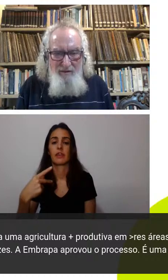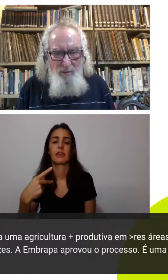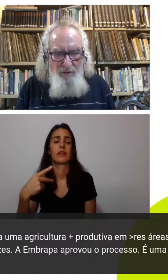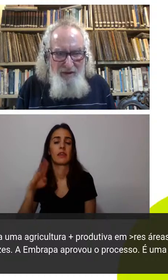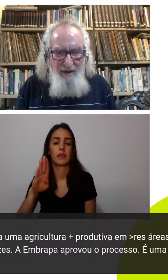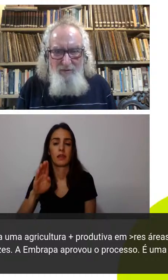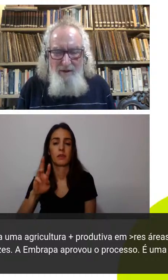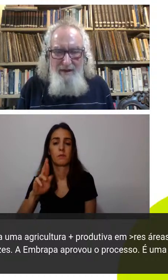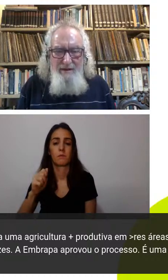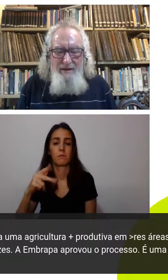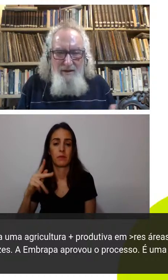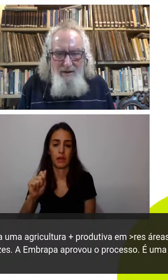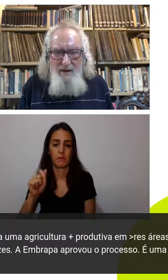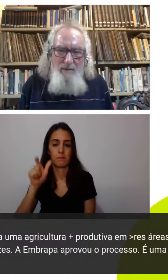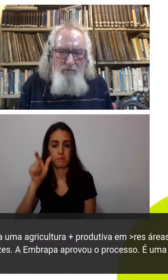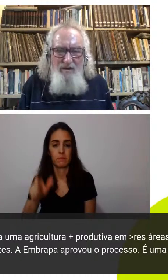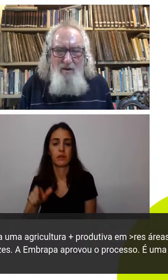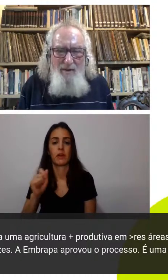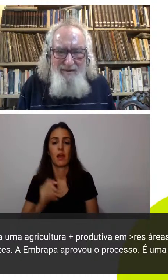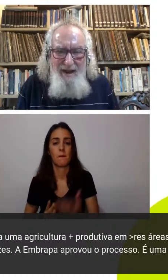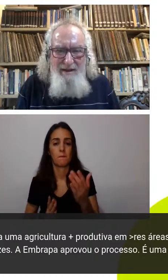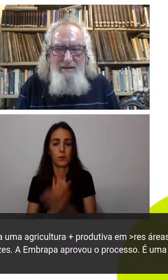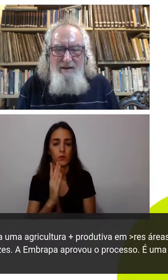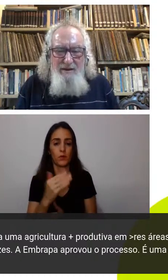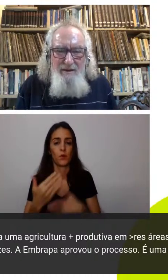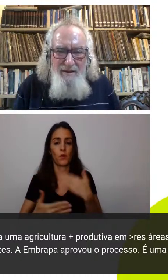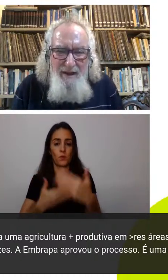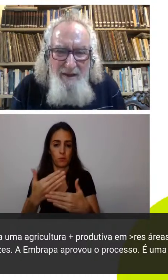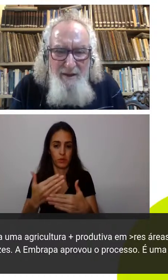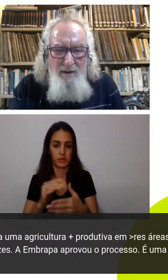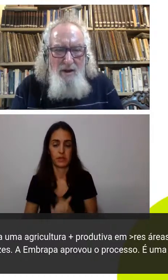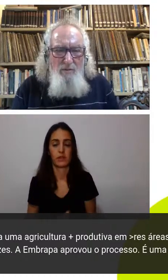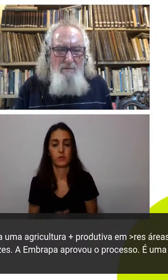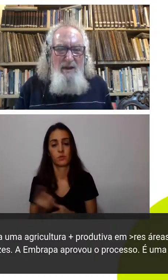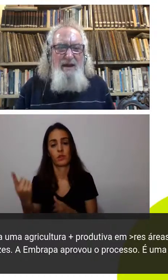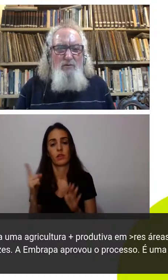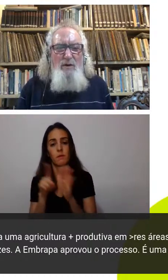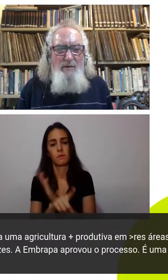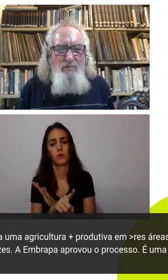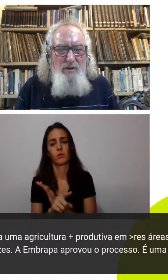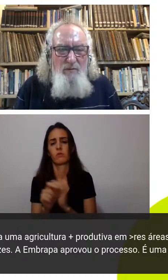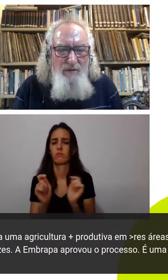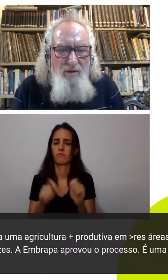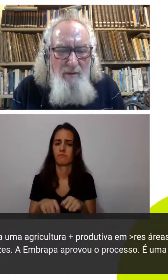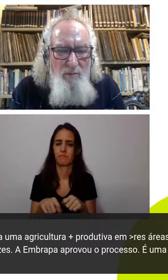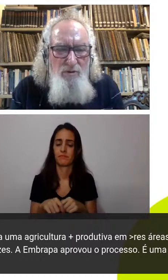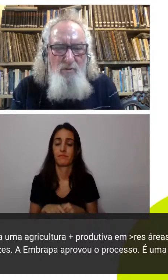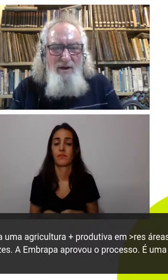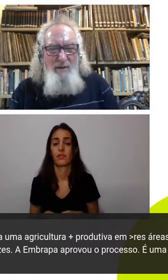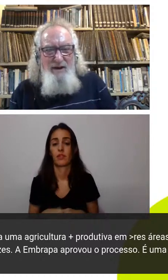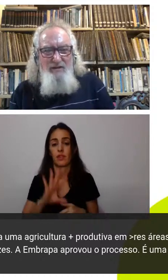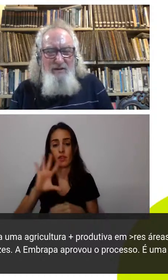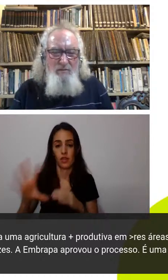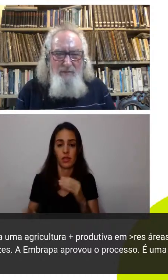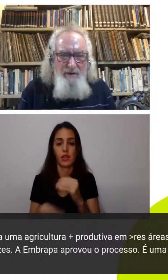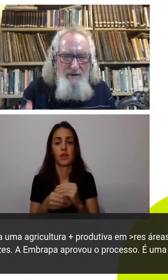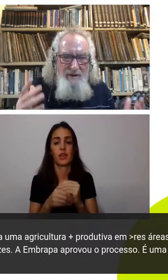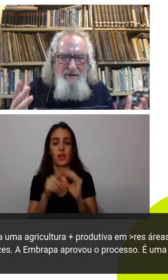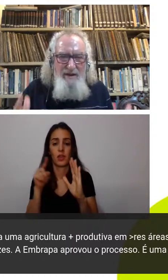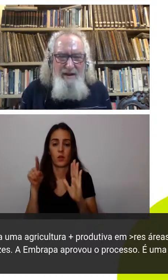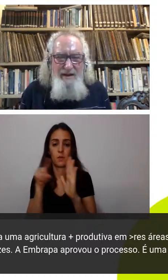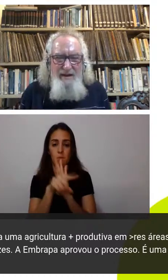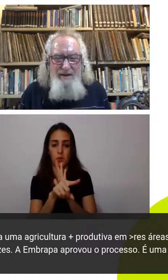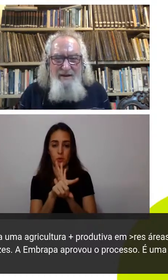aprovou esse processo né e ele pergunta se é uma saída né eu emendo na pergunta do professor Abud uma questão